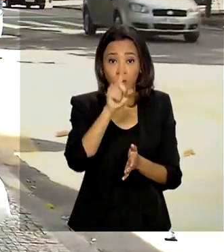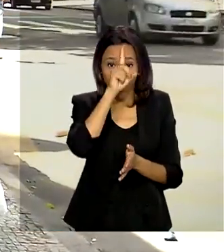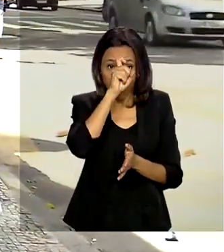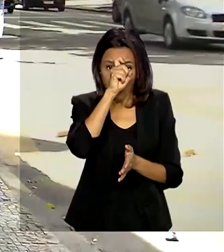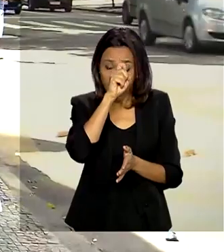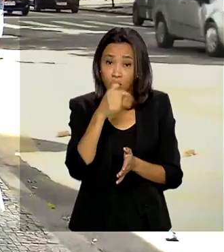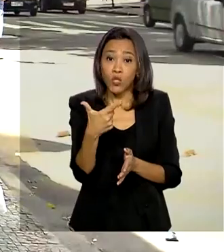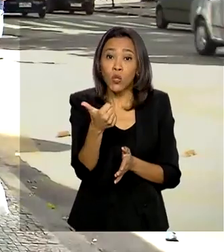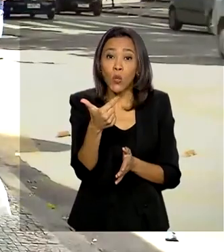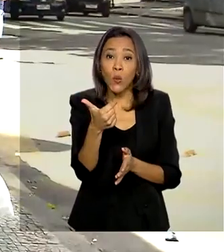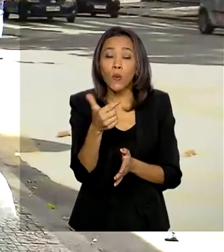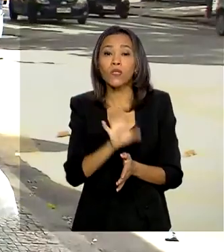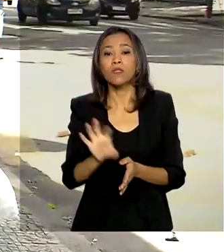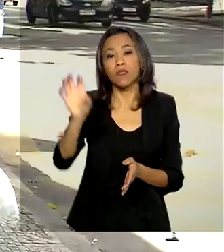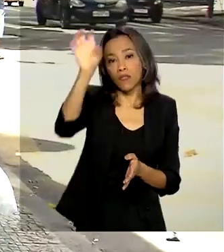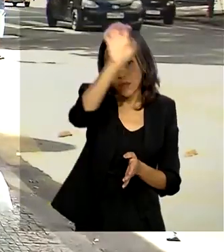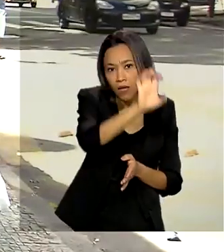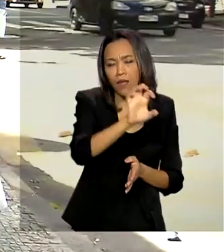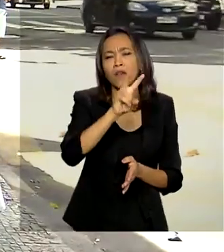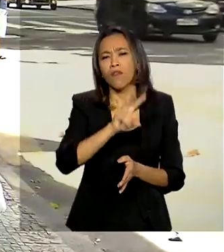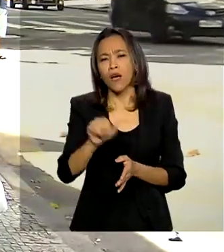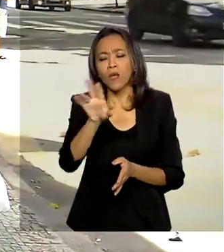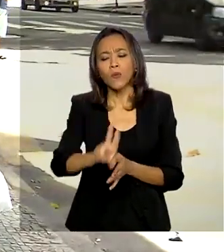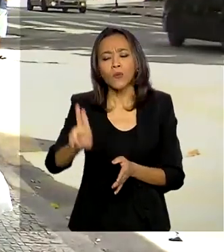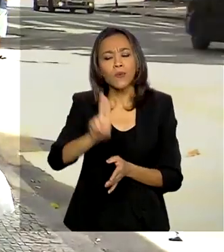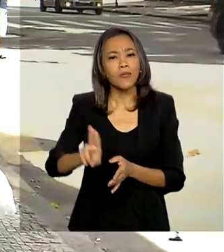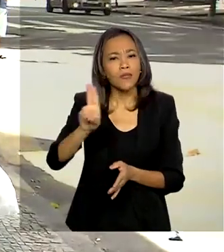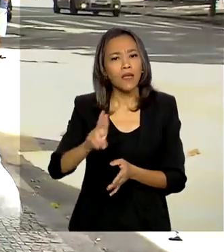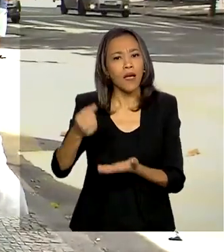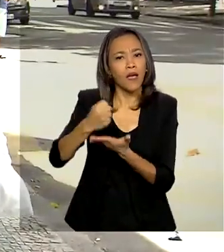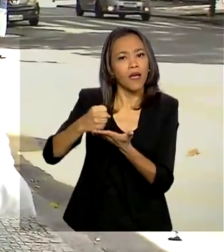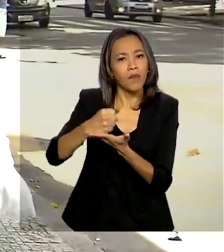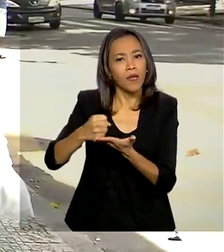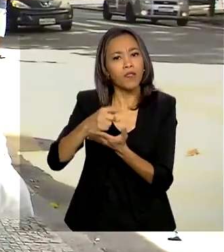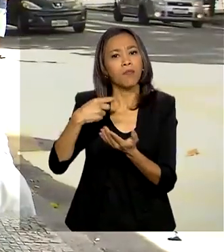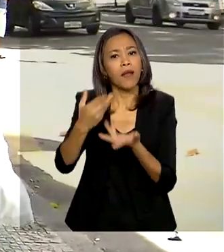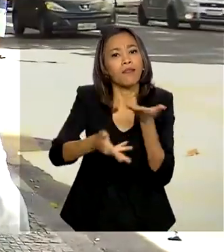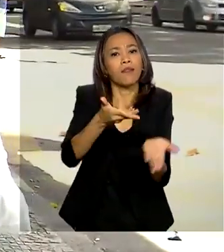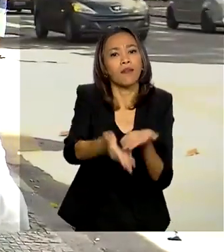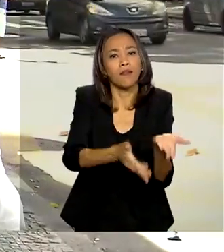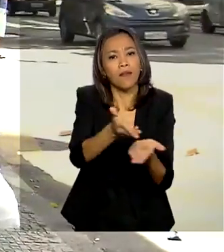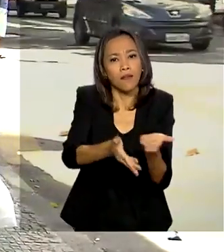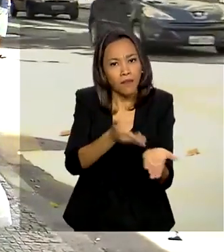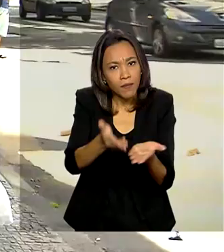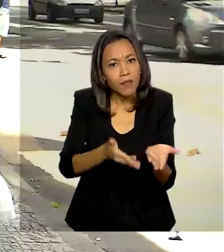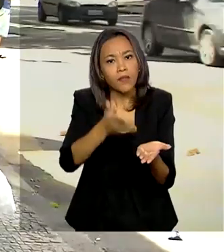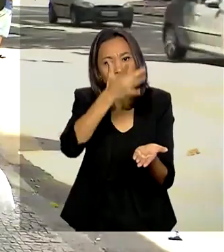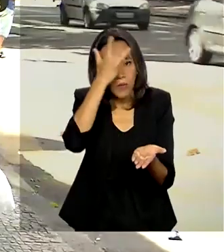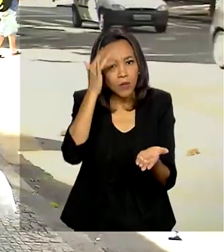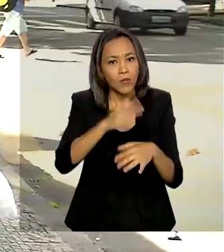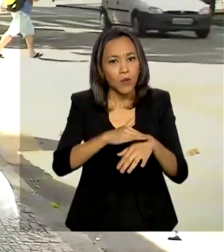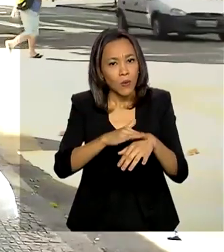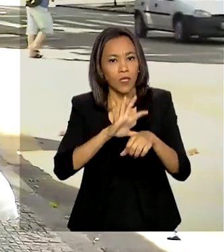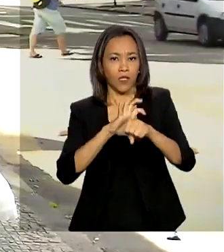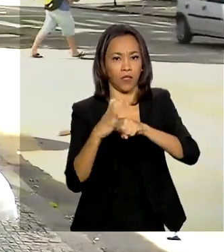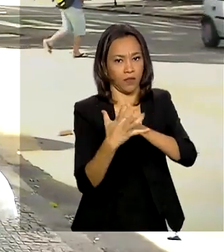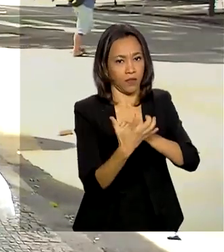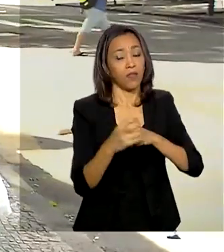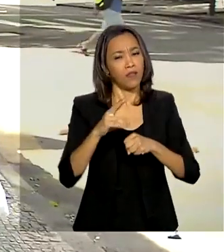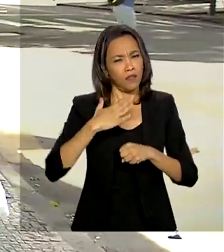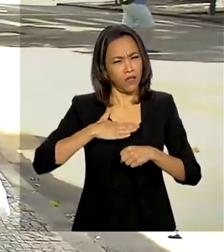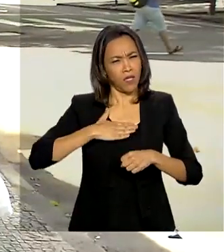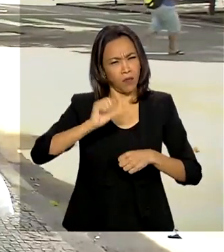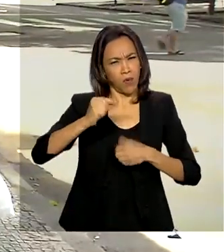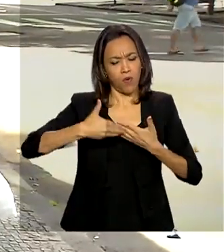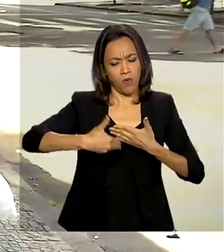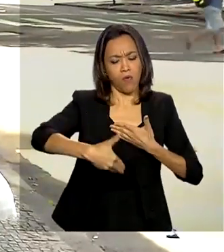vão analisar temas como a possível utilização de medicamentos para o tratamento da Covid-19. Mais detalhes desses estudos serão divulgados daqui